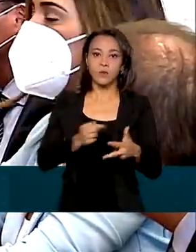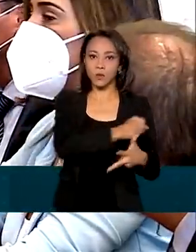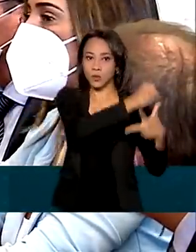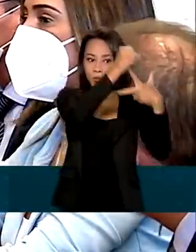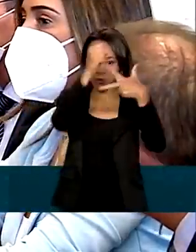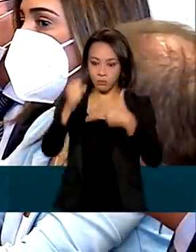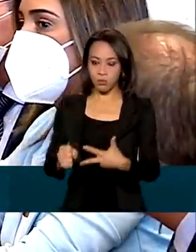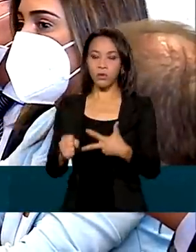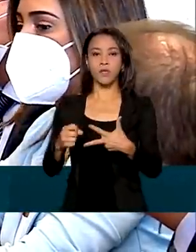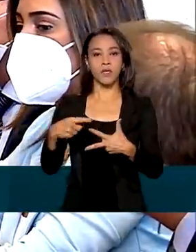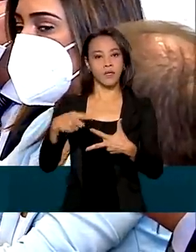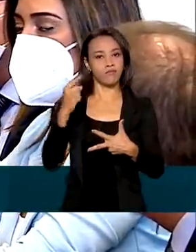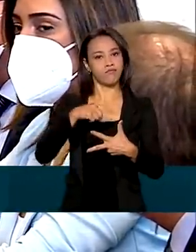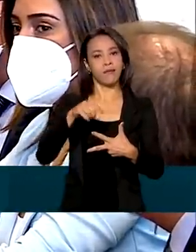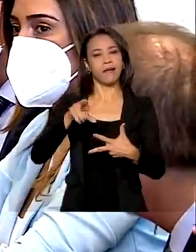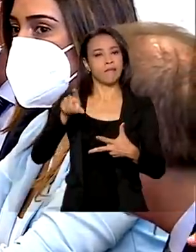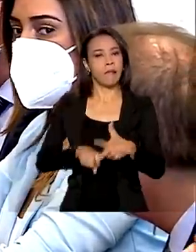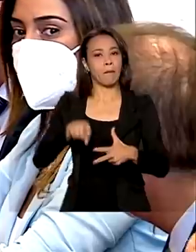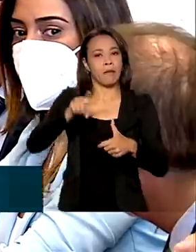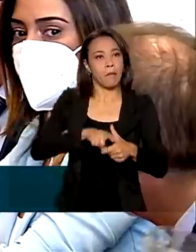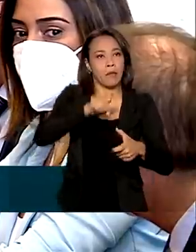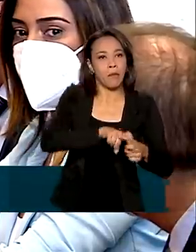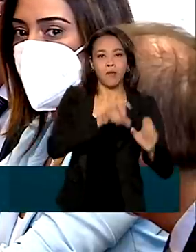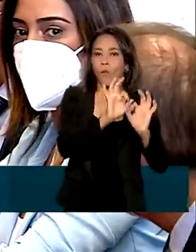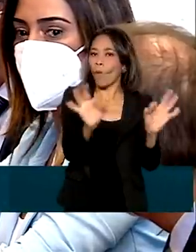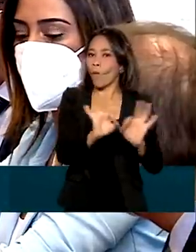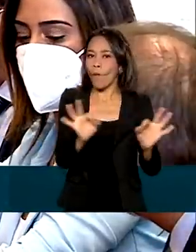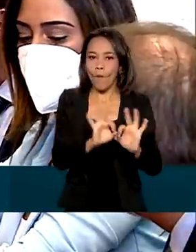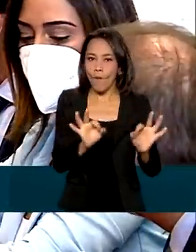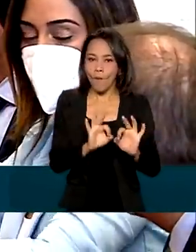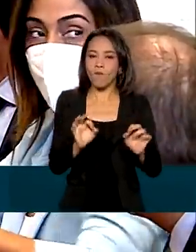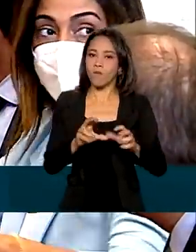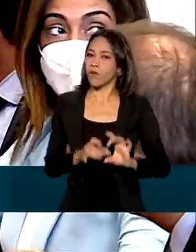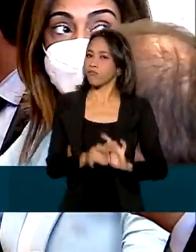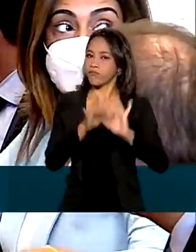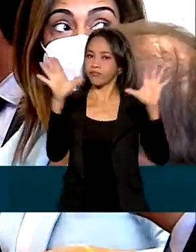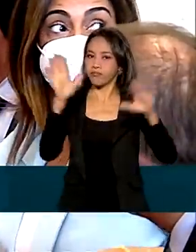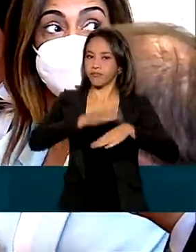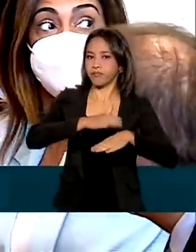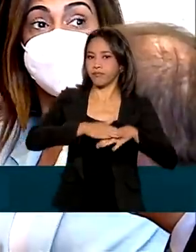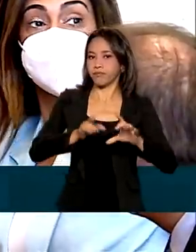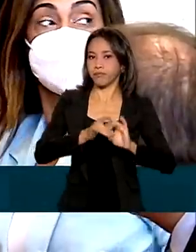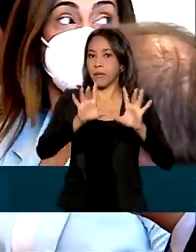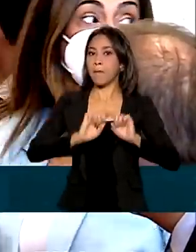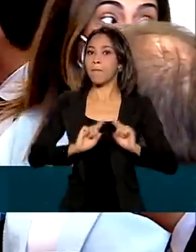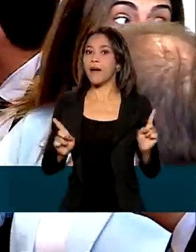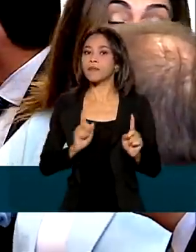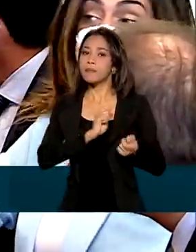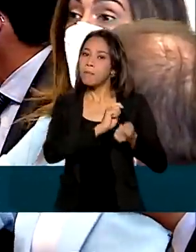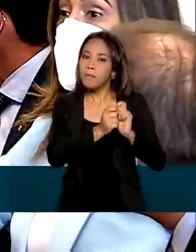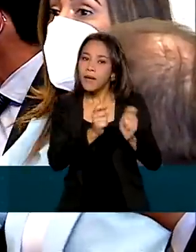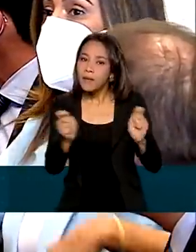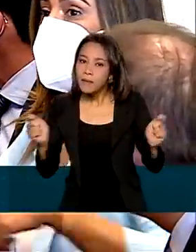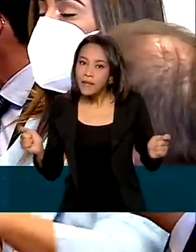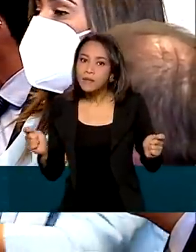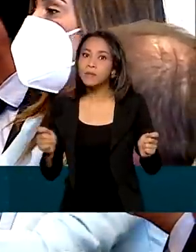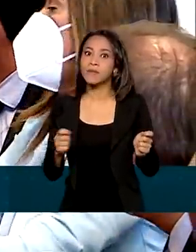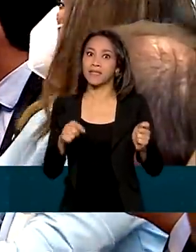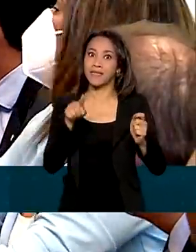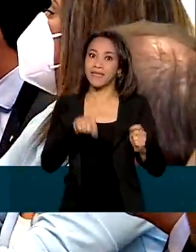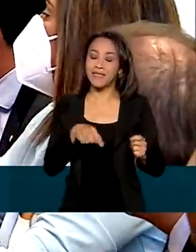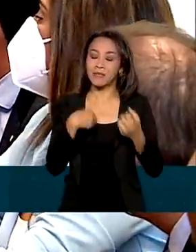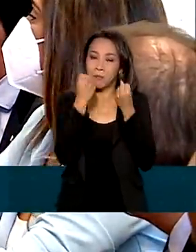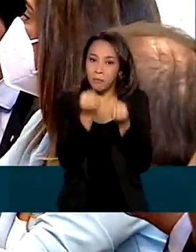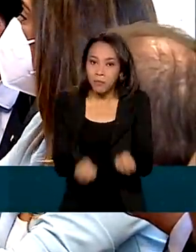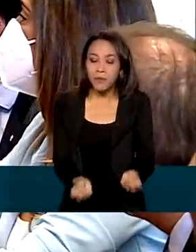entrar no mérito de decisões de outros poderes, porém a capacidade de pagamento e a pressão que isso exerce sobre um governo